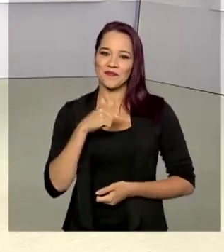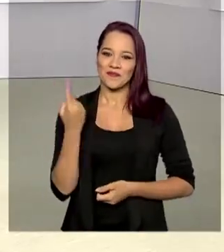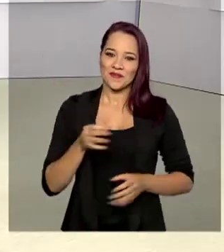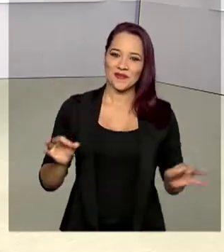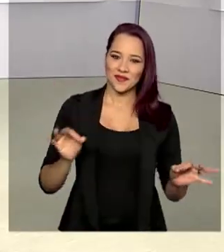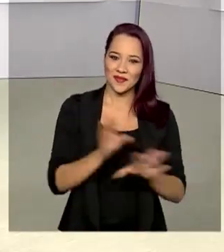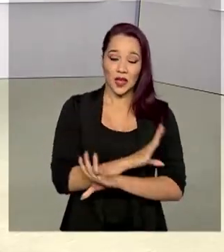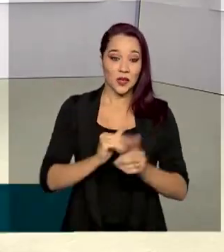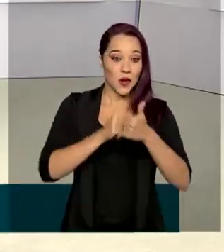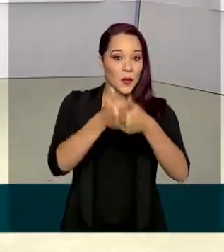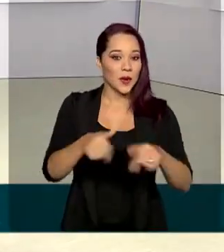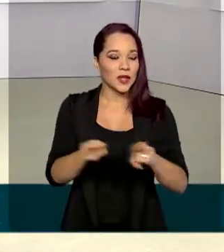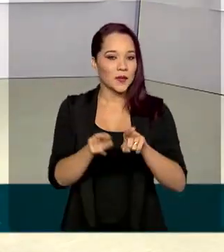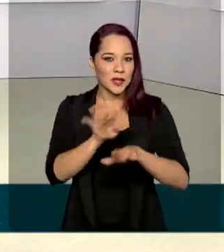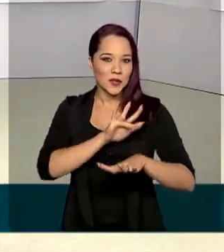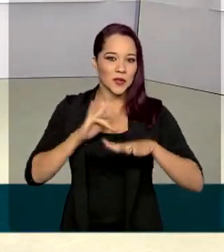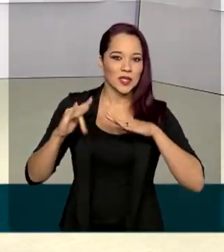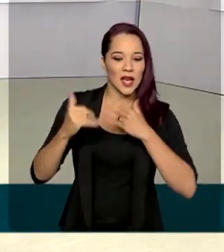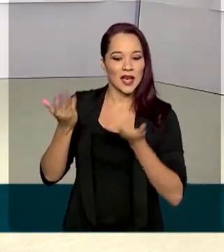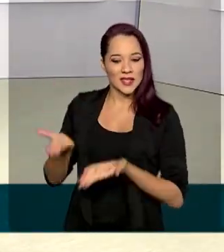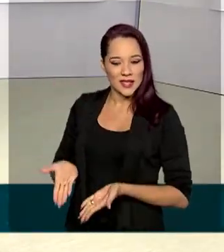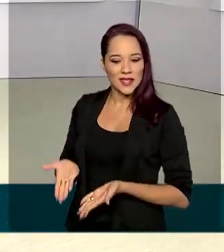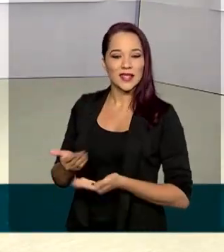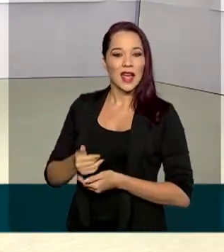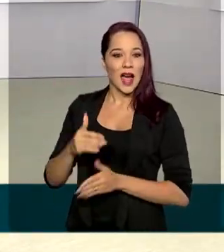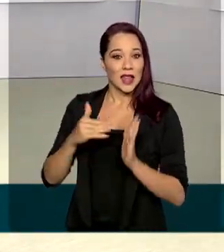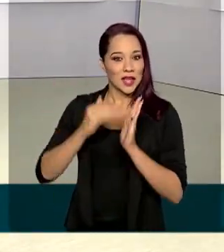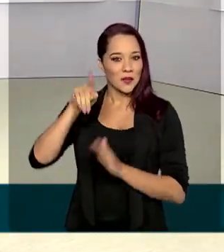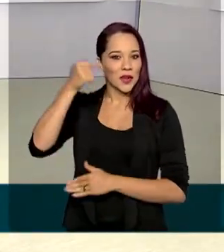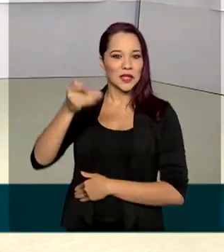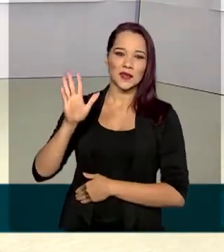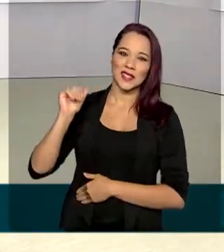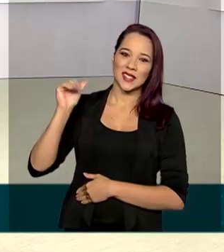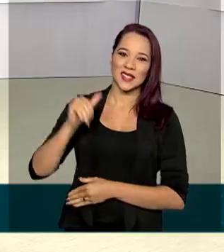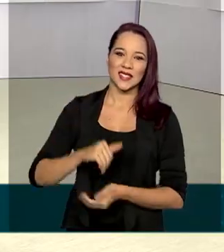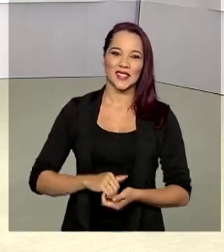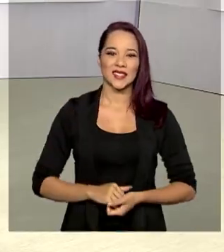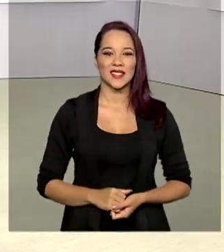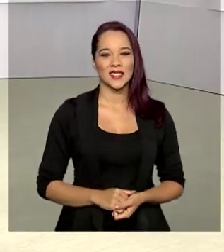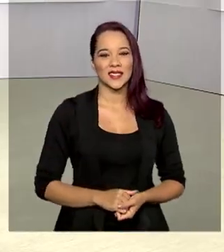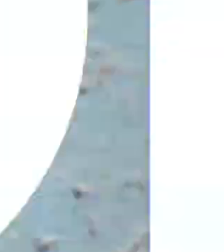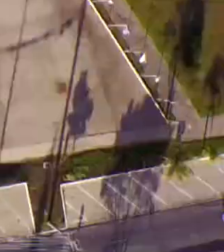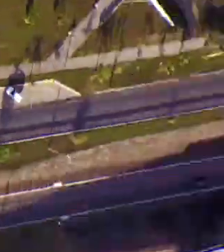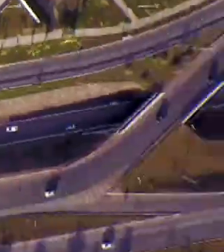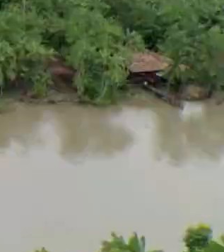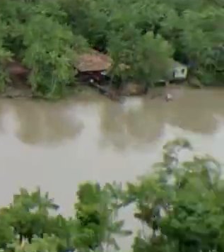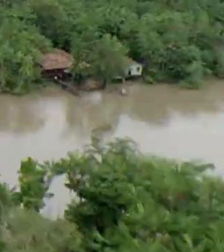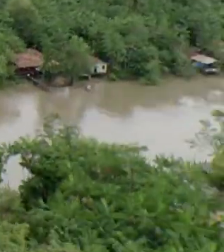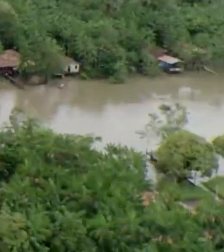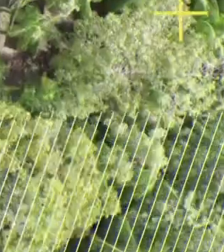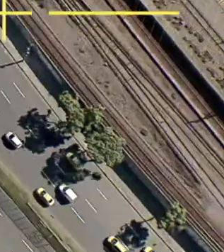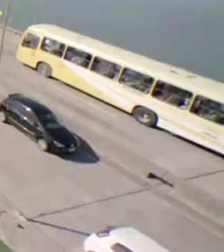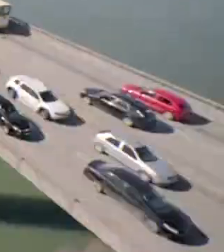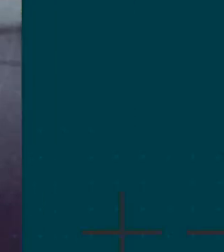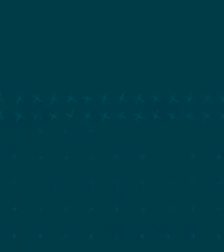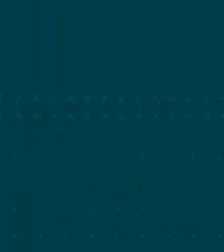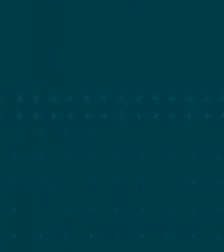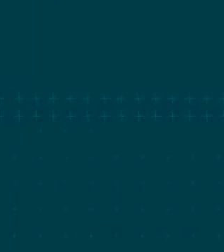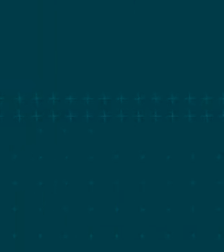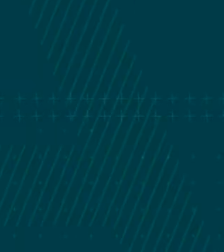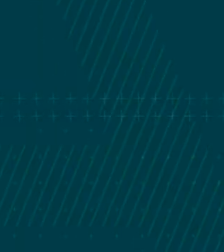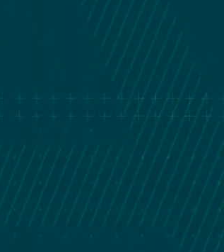fica por aqui. Nos acompanhe também pelas redes sociais. Até a próxima edição. Tchau. Transcrição e Legendas